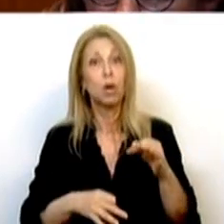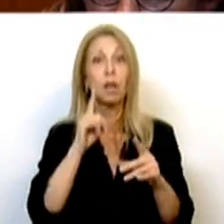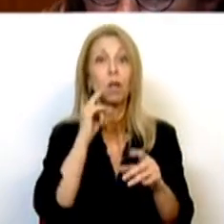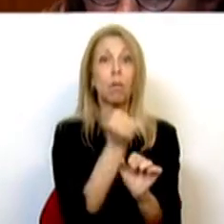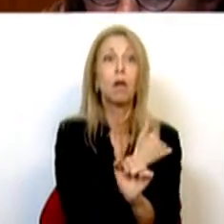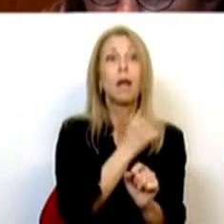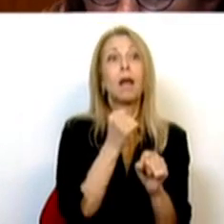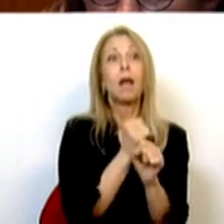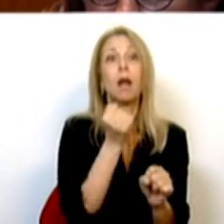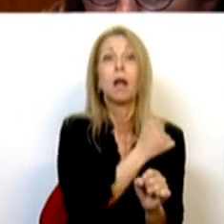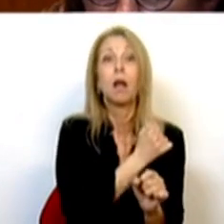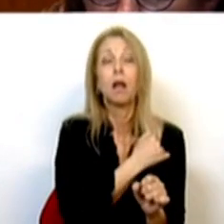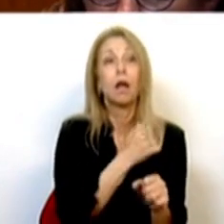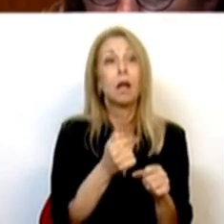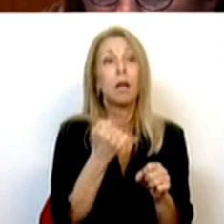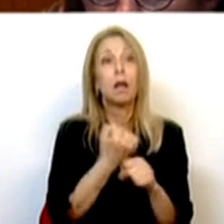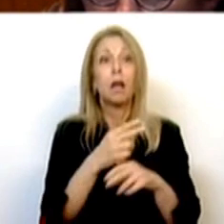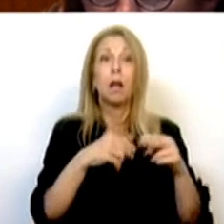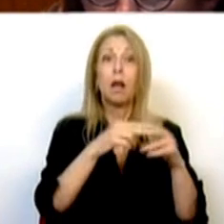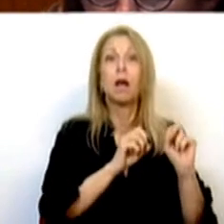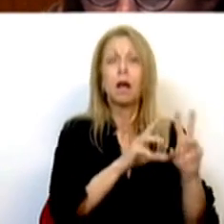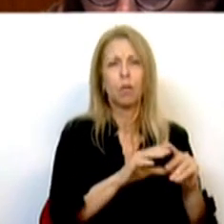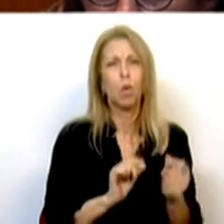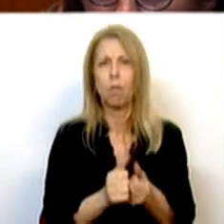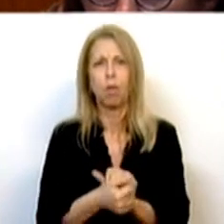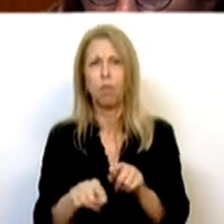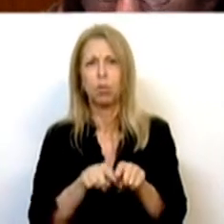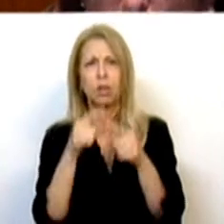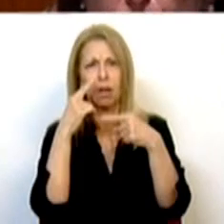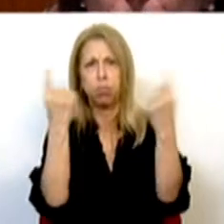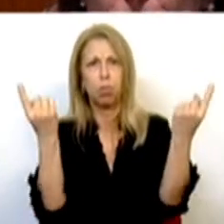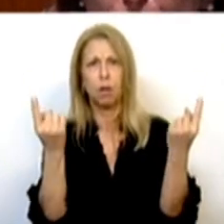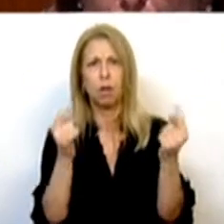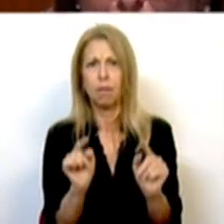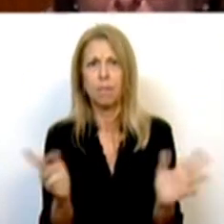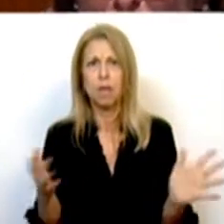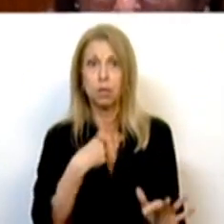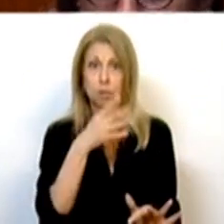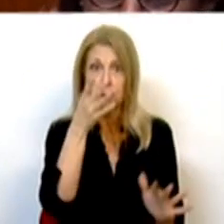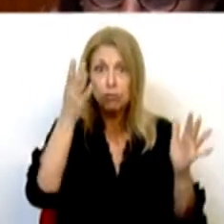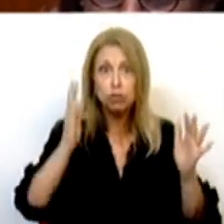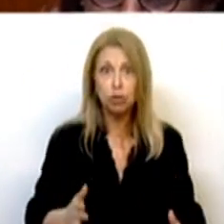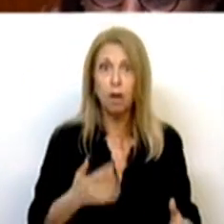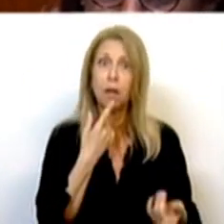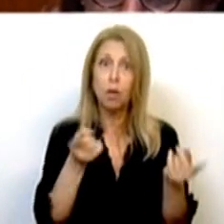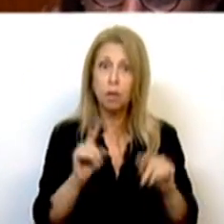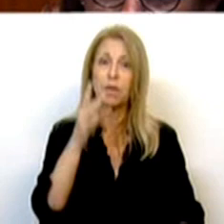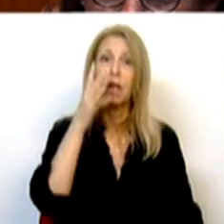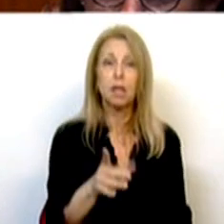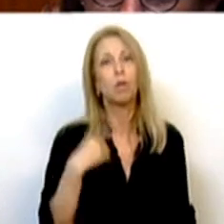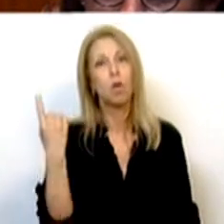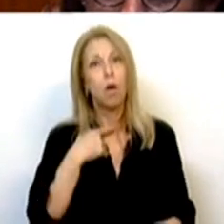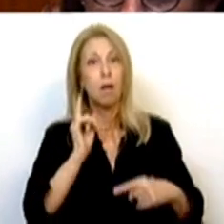a reforçar um instrumento, não estamos a mudar a política pública para isso, até porque como eu já disse, e repetirei, nós privilegiamos a